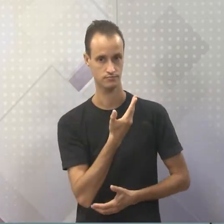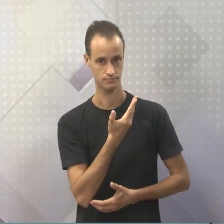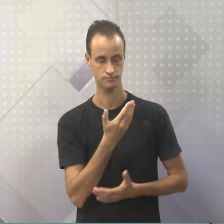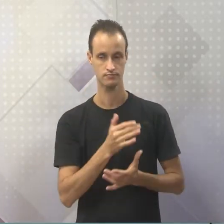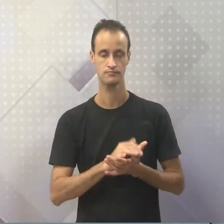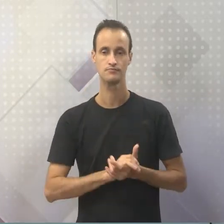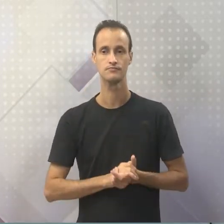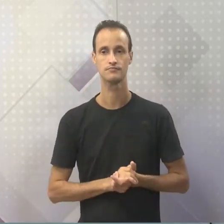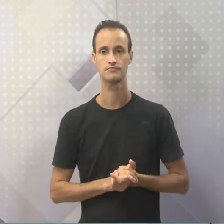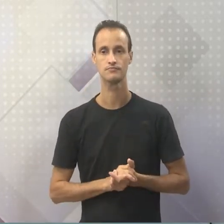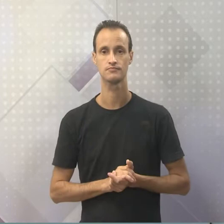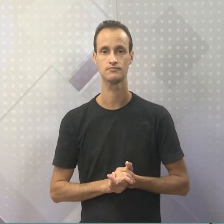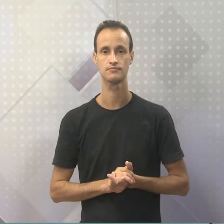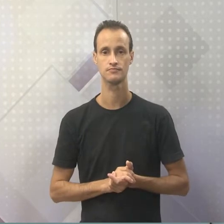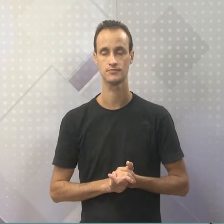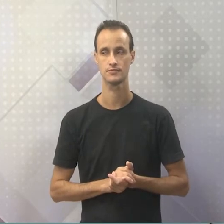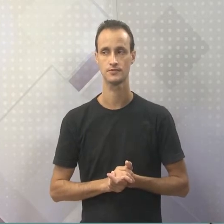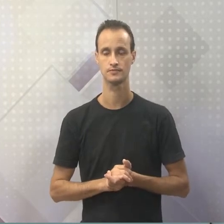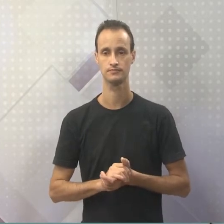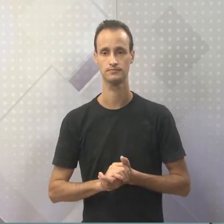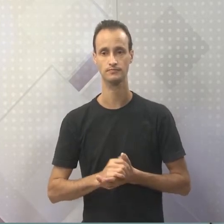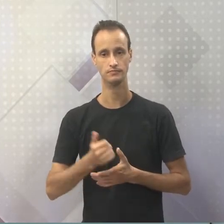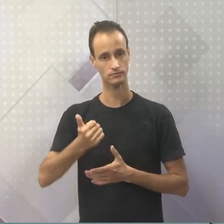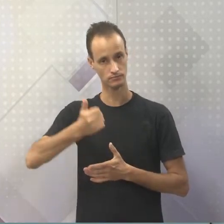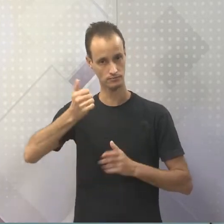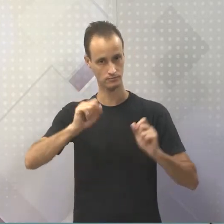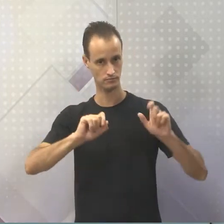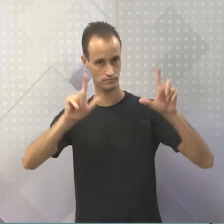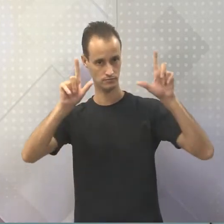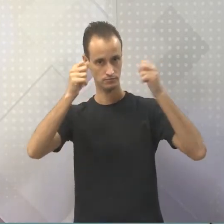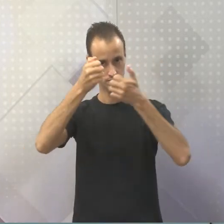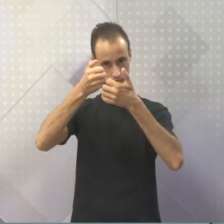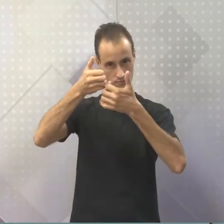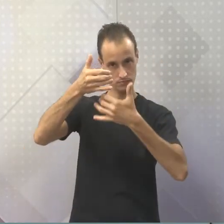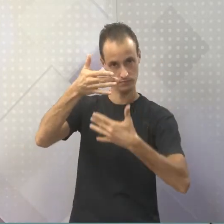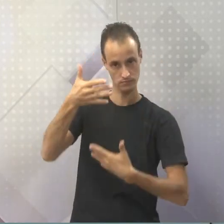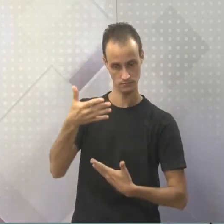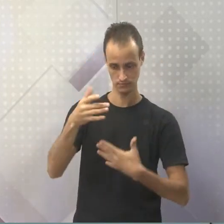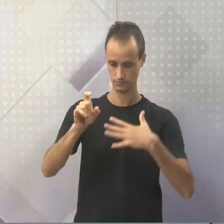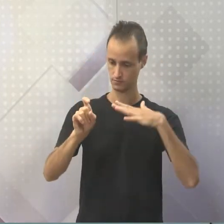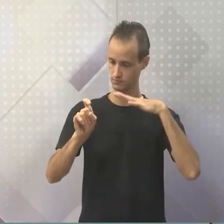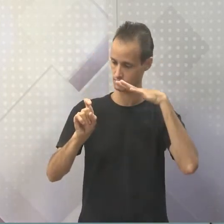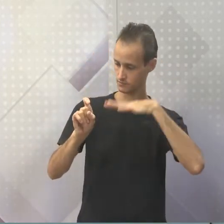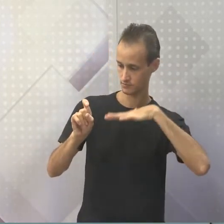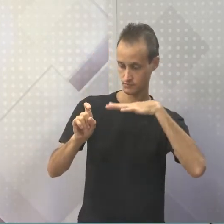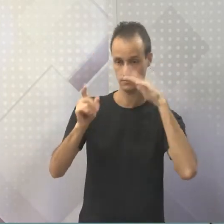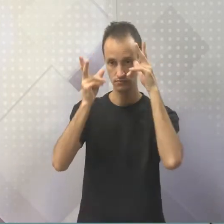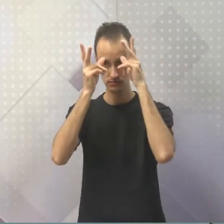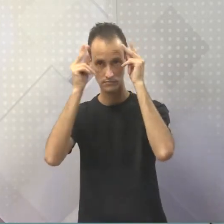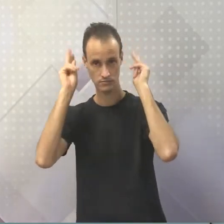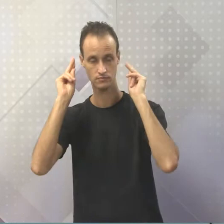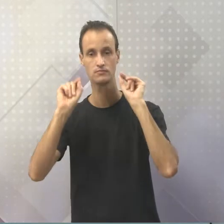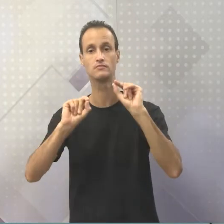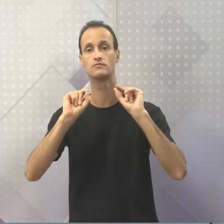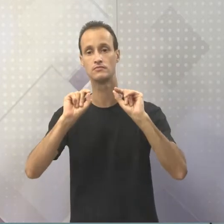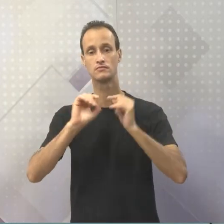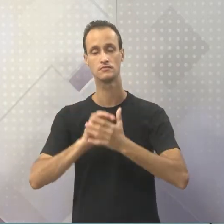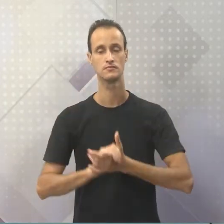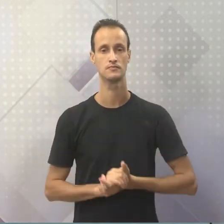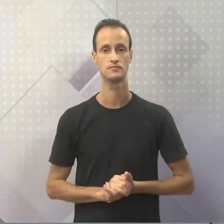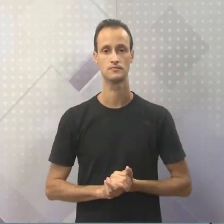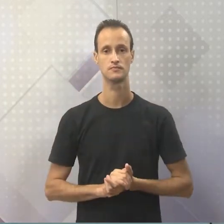E vamos observar aqui o que é que esse primeiro slide, ele fala sobre essa questão da mitologia grega. Então,